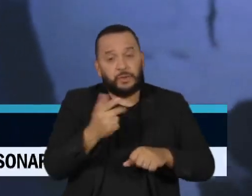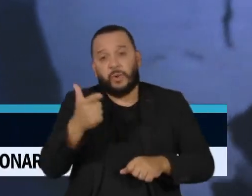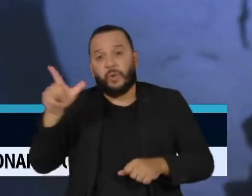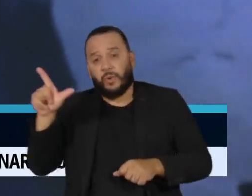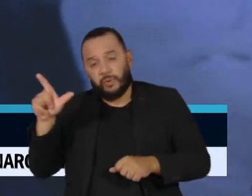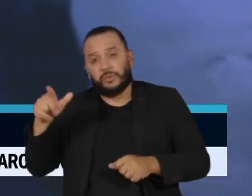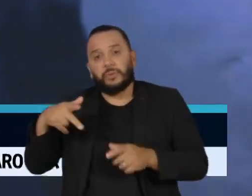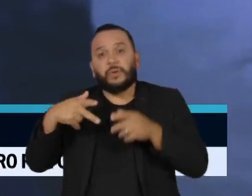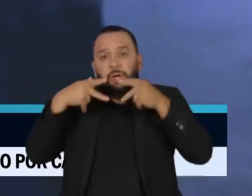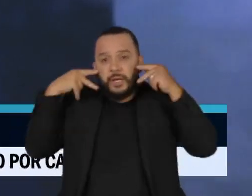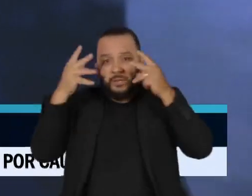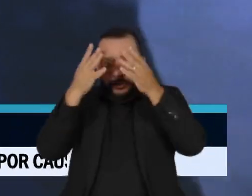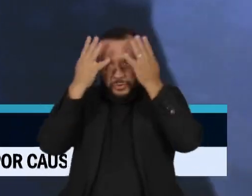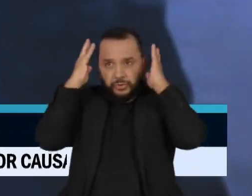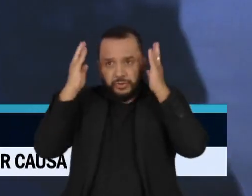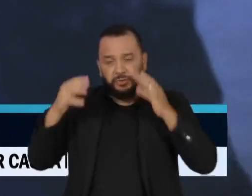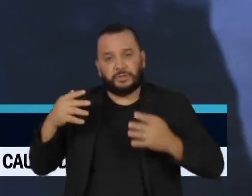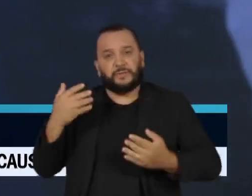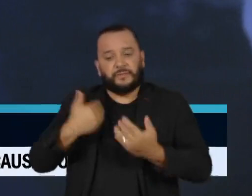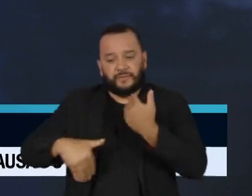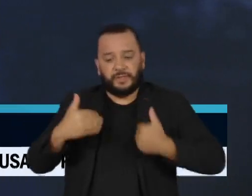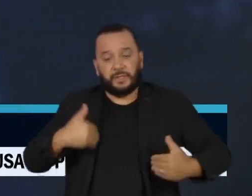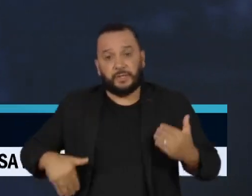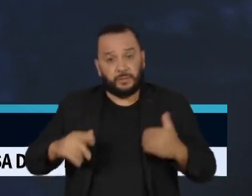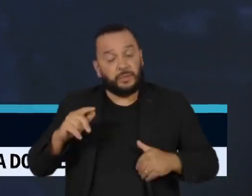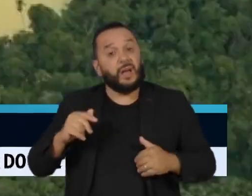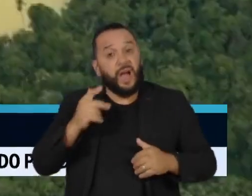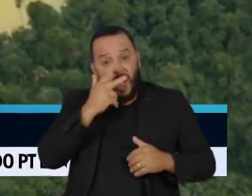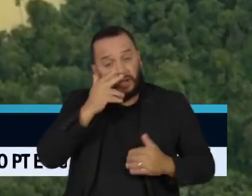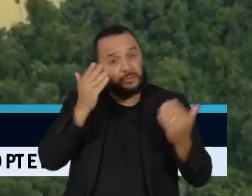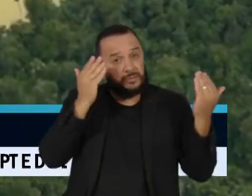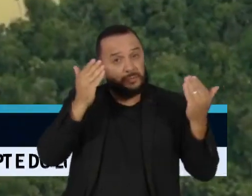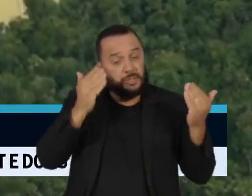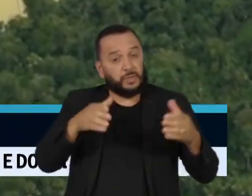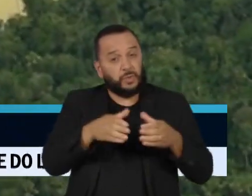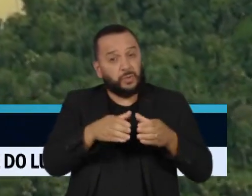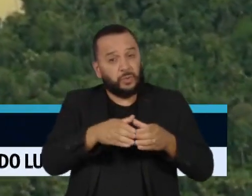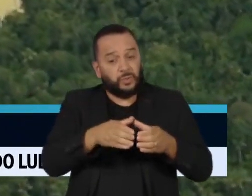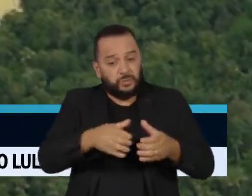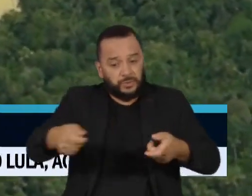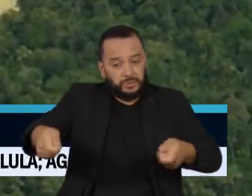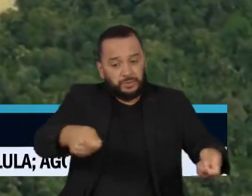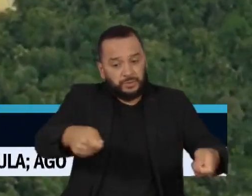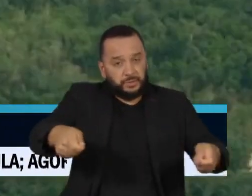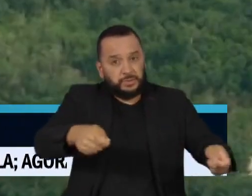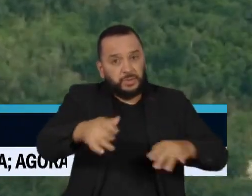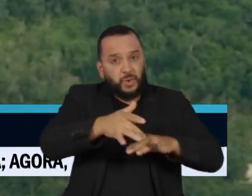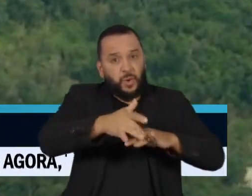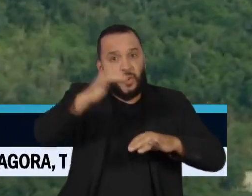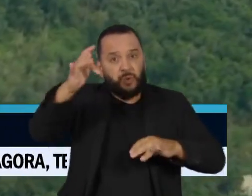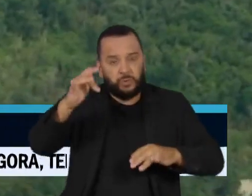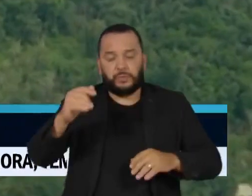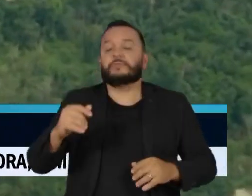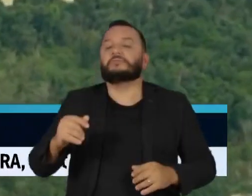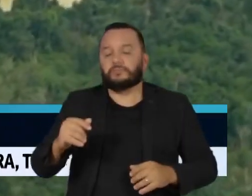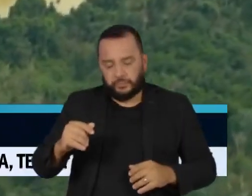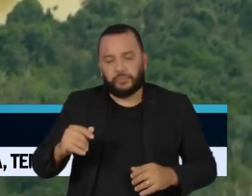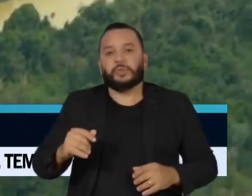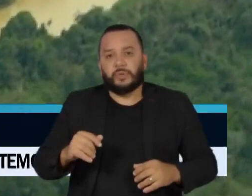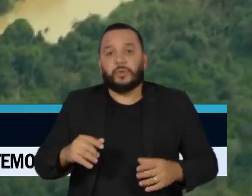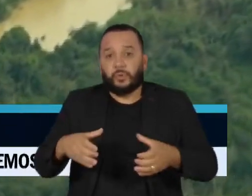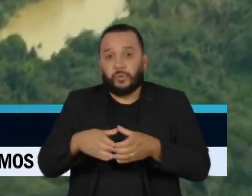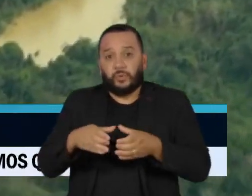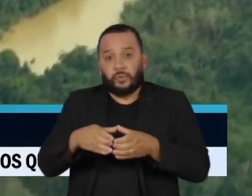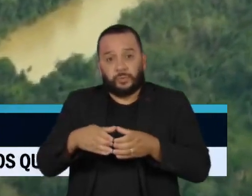suspeita é de que o crime tenha sido cometido por um grupo de garimpeiros. Agentes federais foram enviados nesta segunda